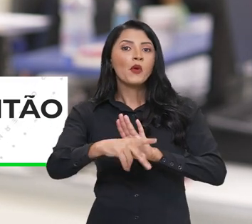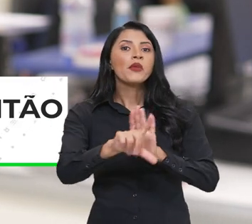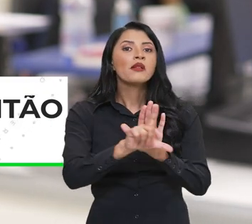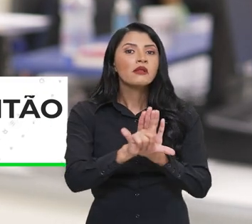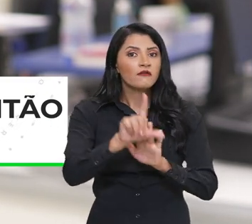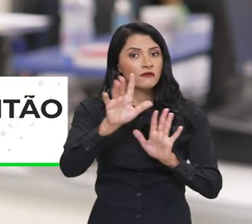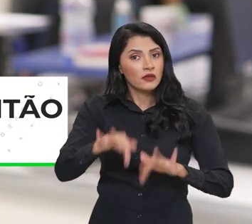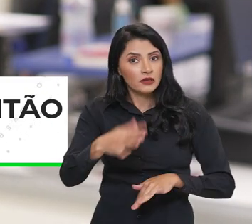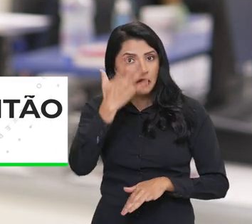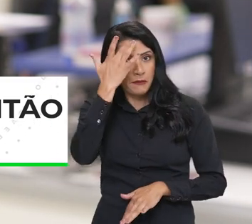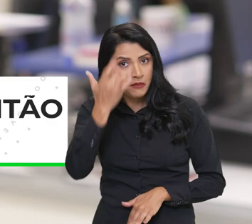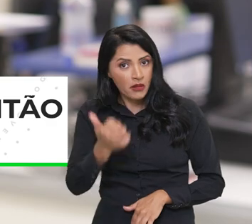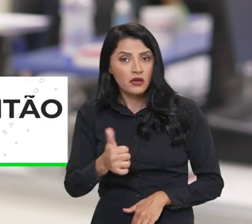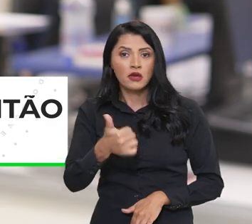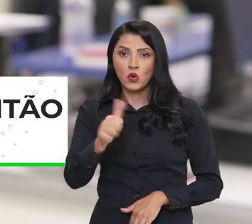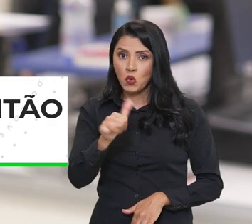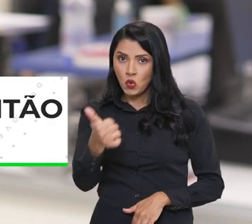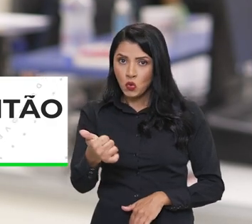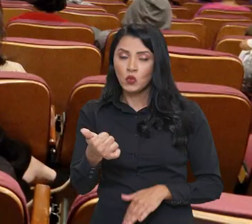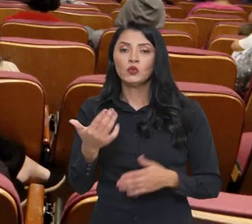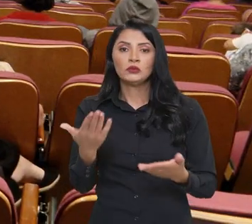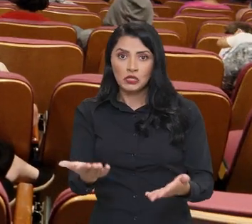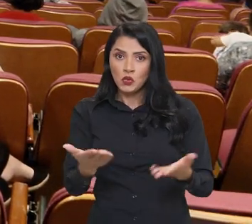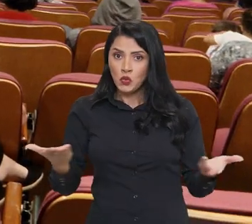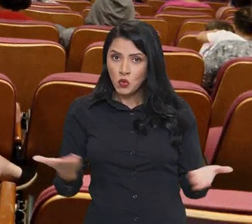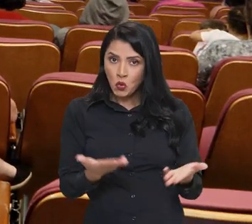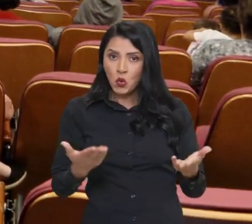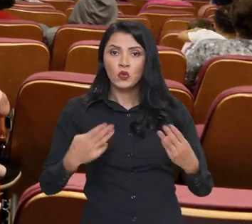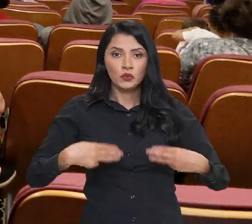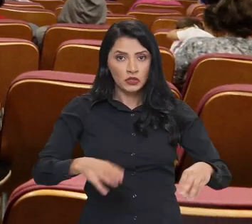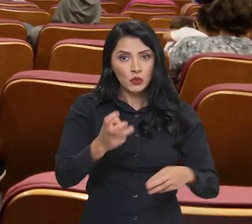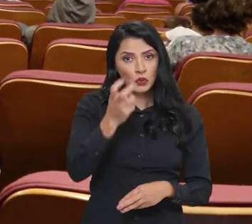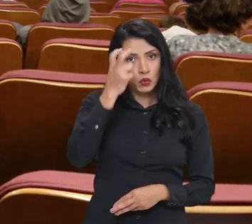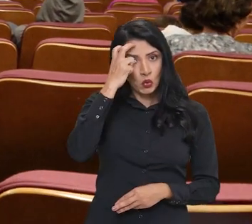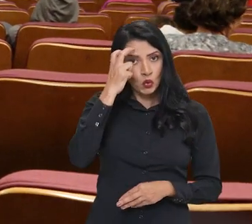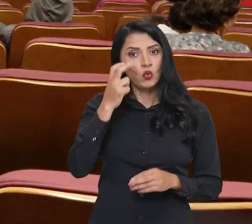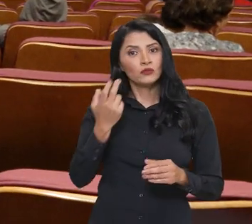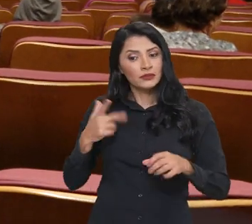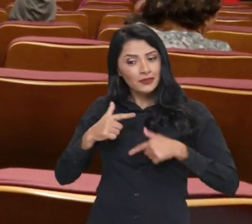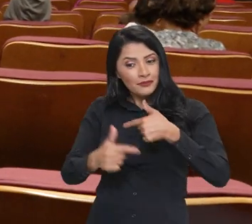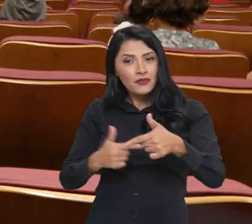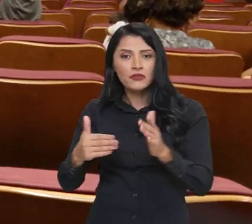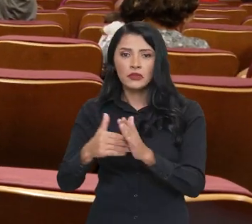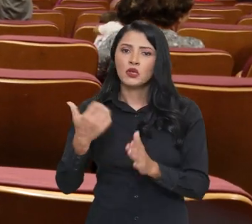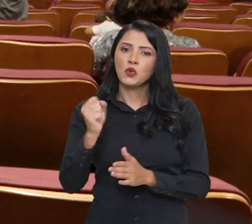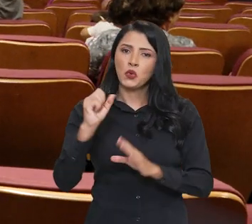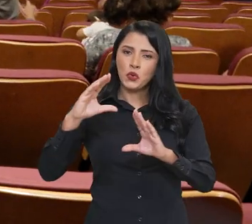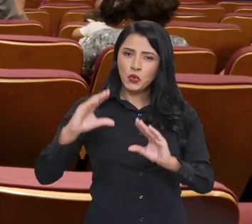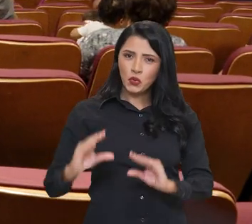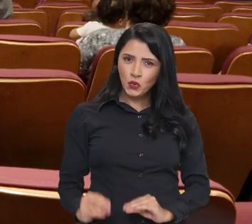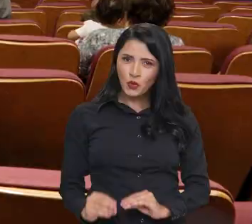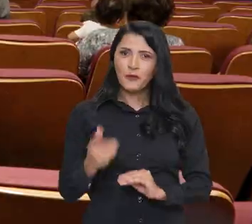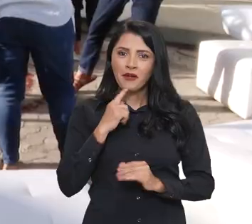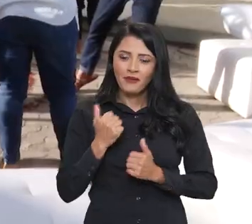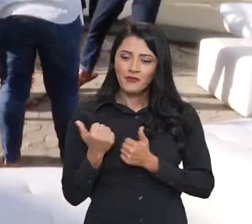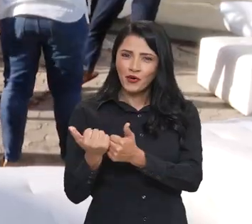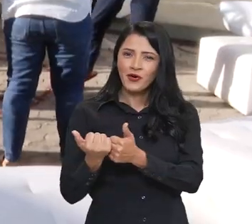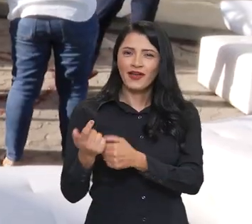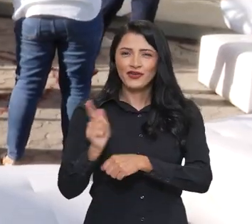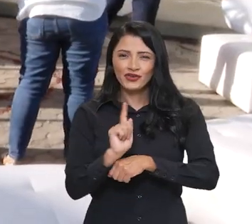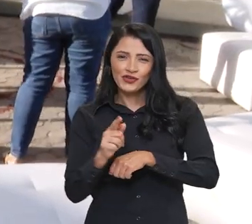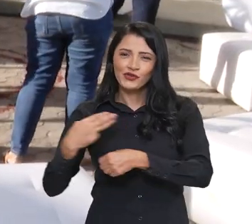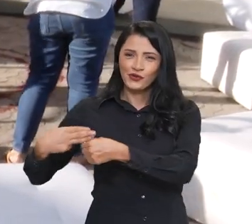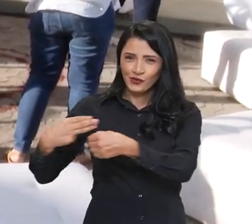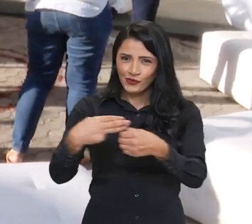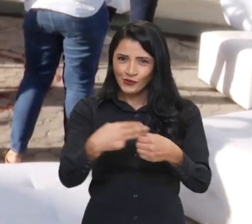dos recursos da lei termina amanhã, dia 11. E hoje, o Ministério da Cultura faz um plantão até às 8 da noite para